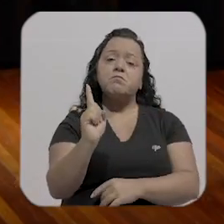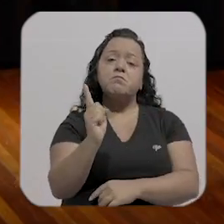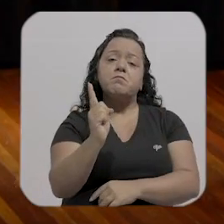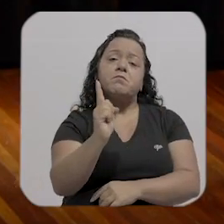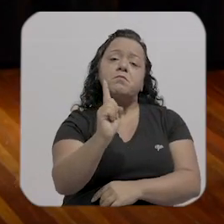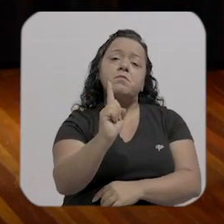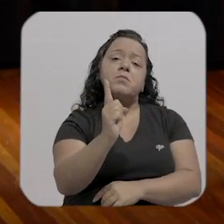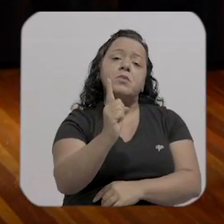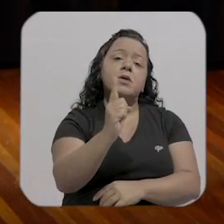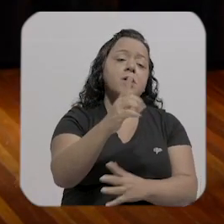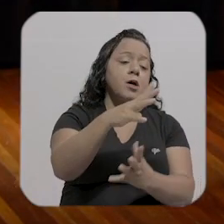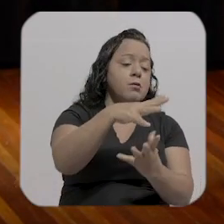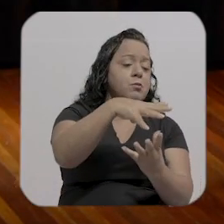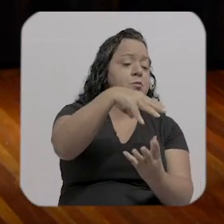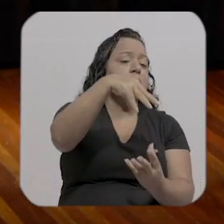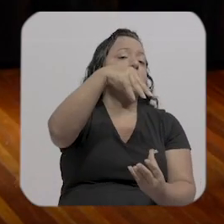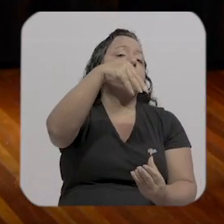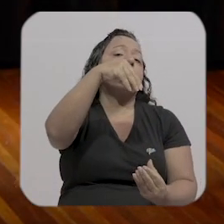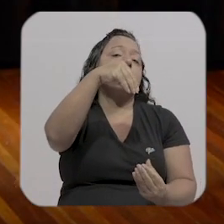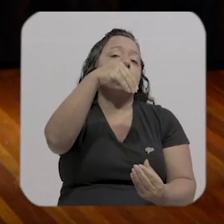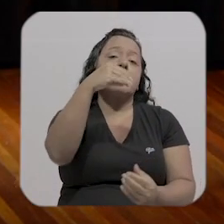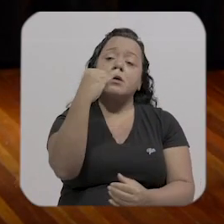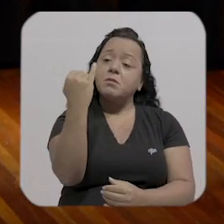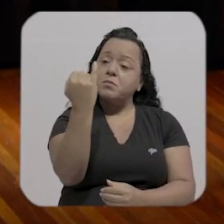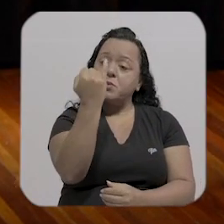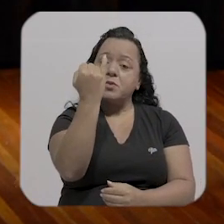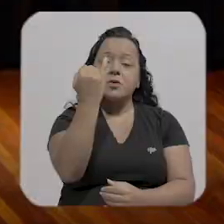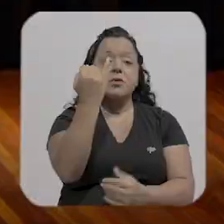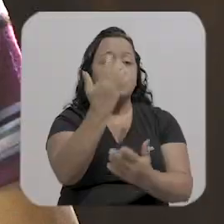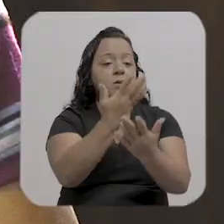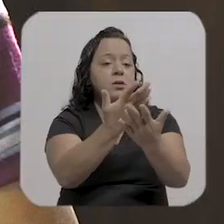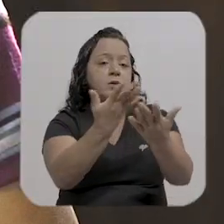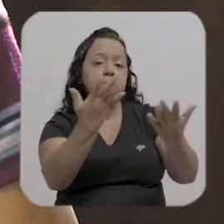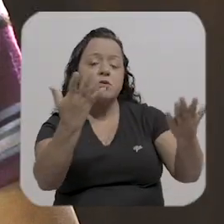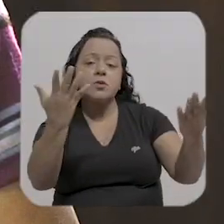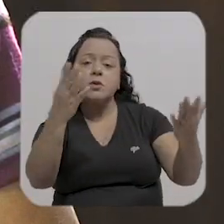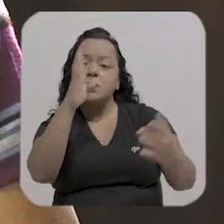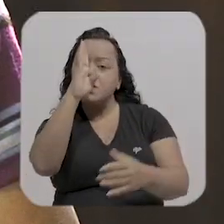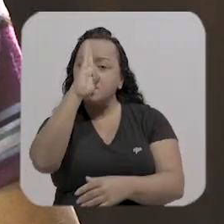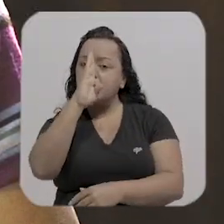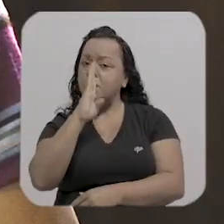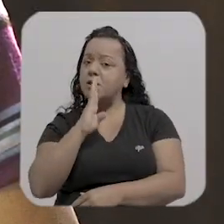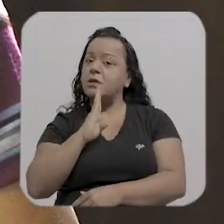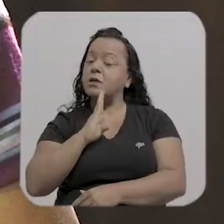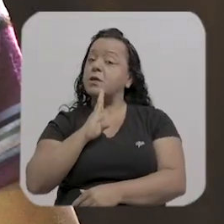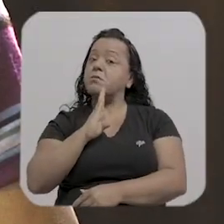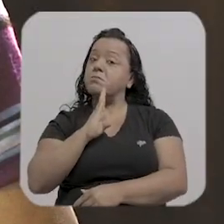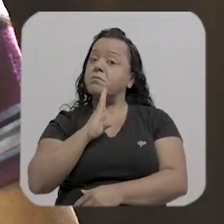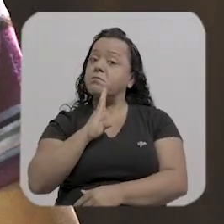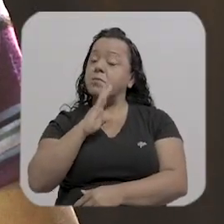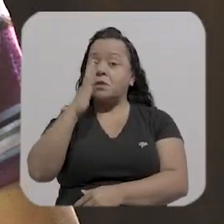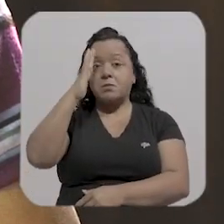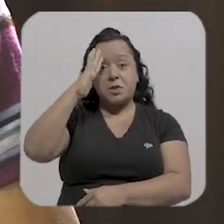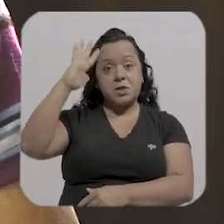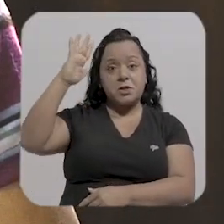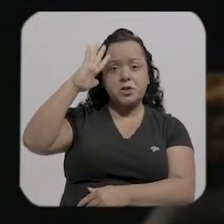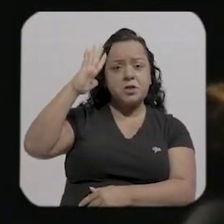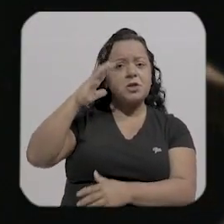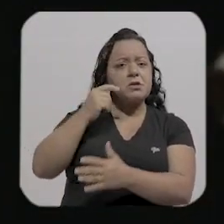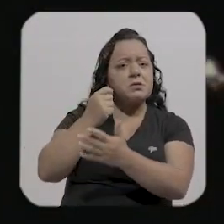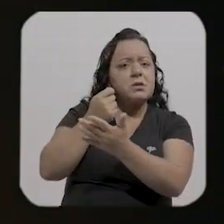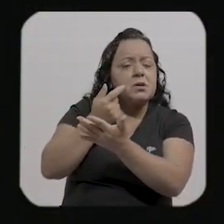graça imagina se um dia cobrarem pra ver o pôr do sol a vida não quer que a gente olhe pra ela de atravessado